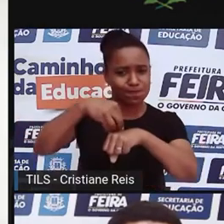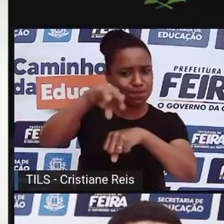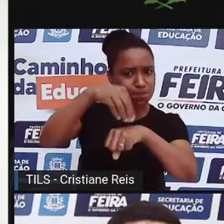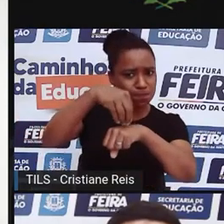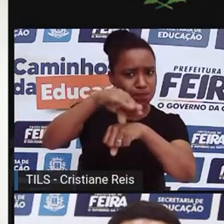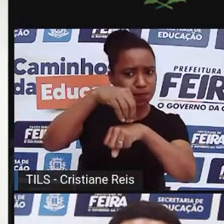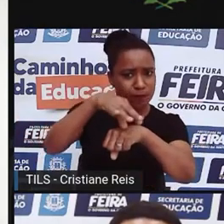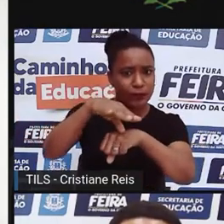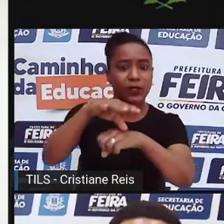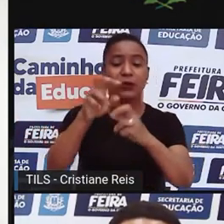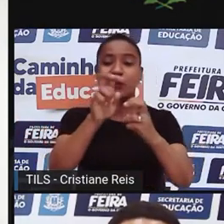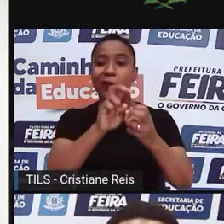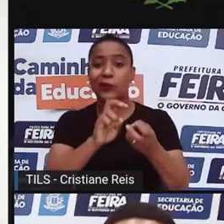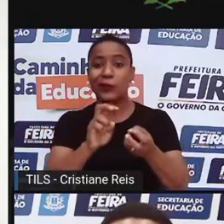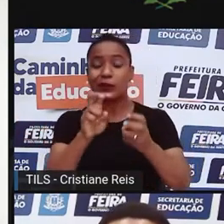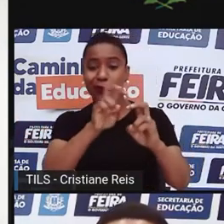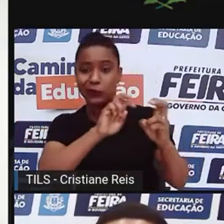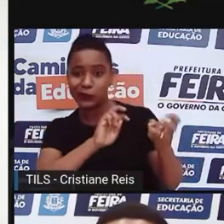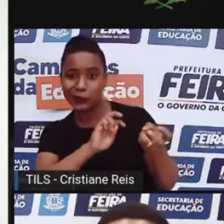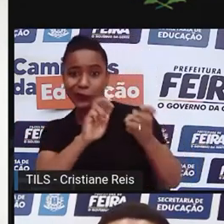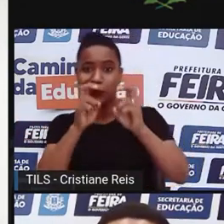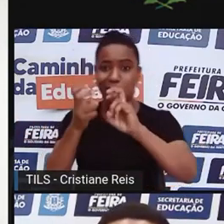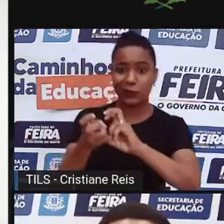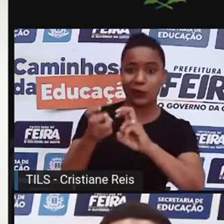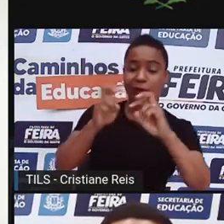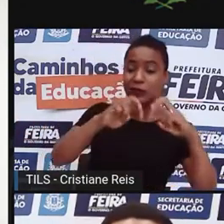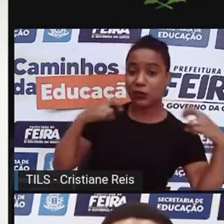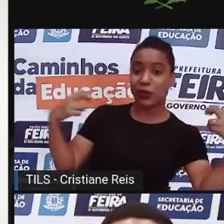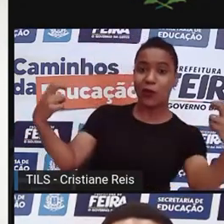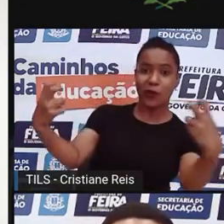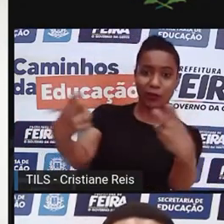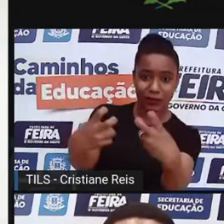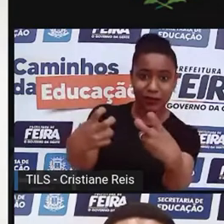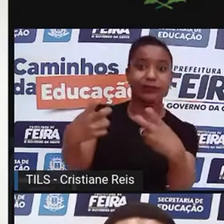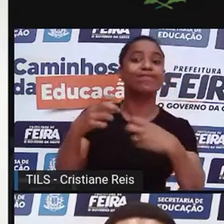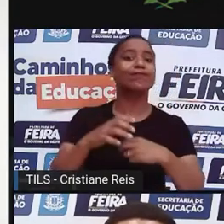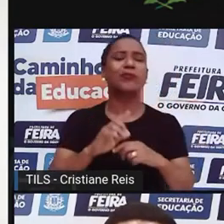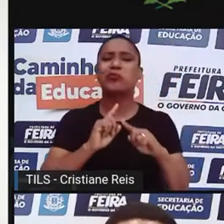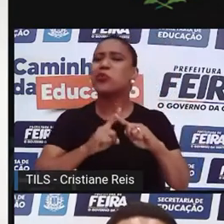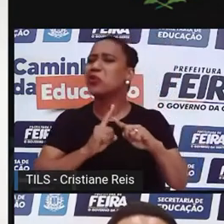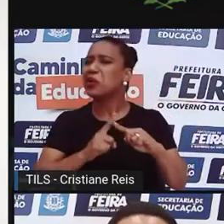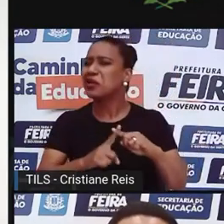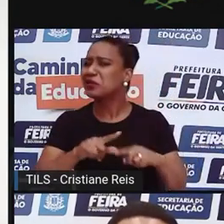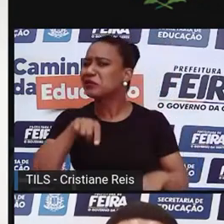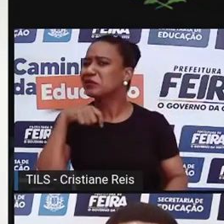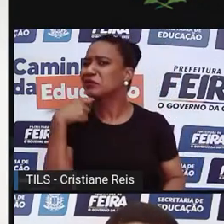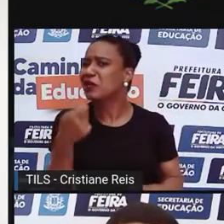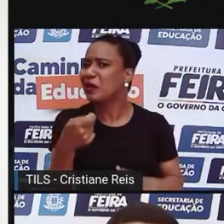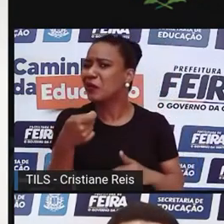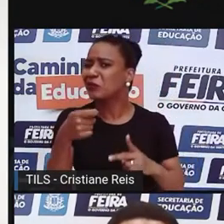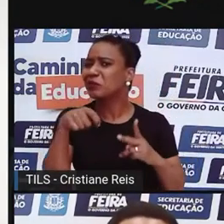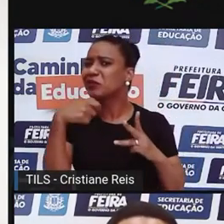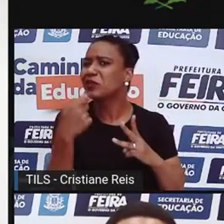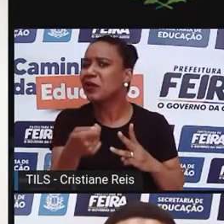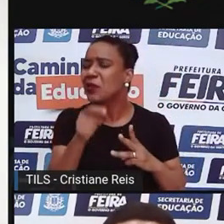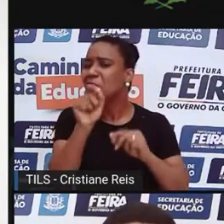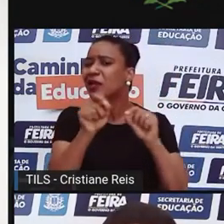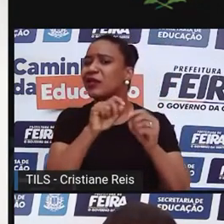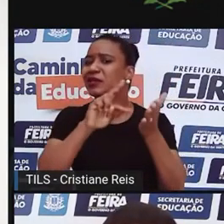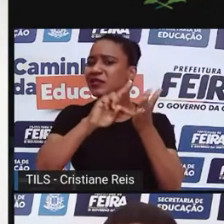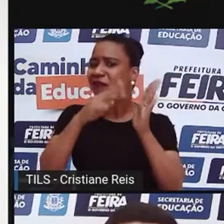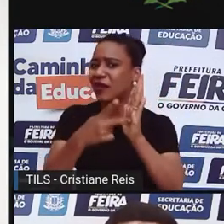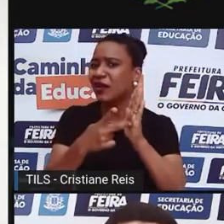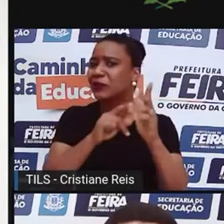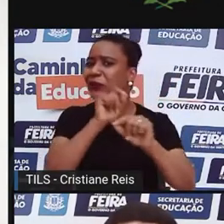que é feito dentro da roda da capoeira Tem um porquê Tem um fundamento É de